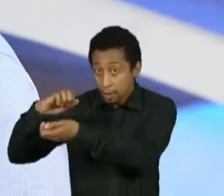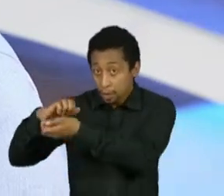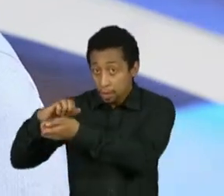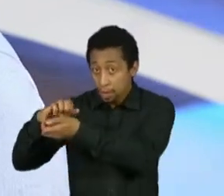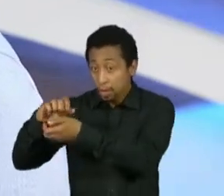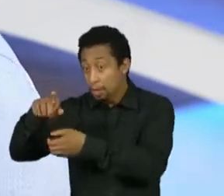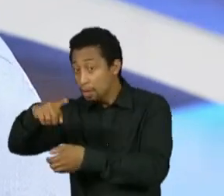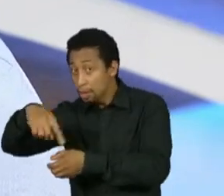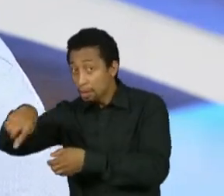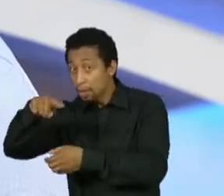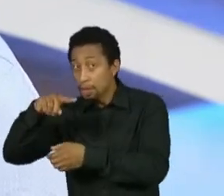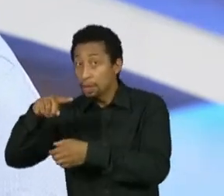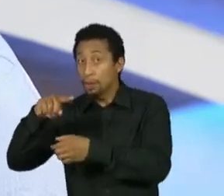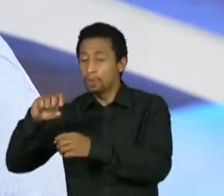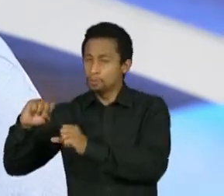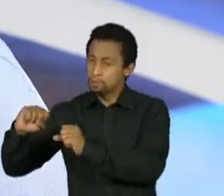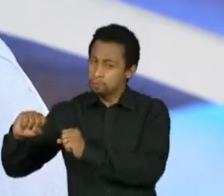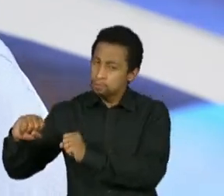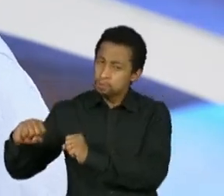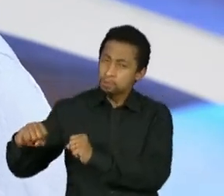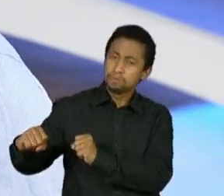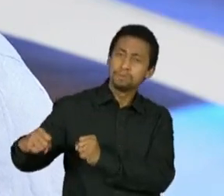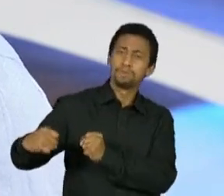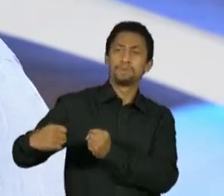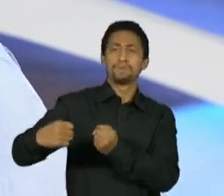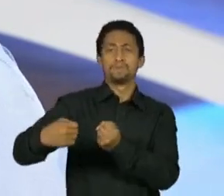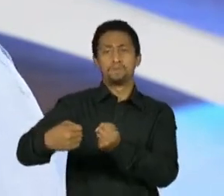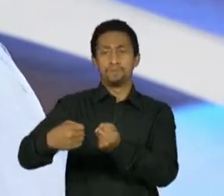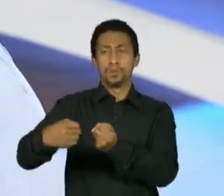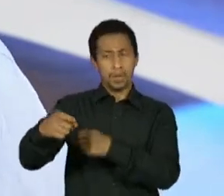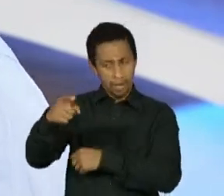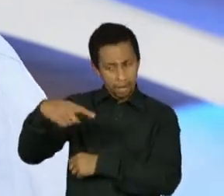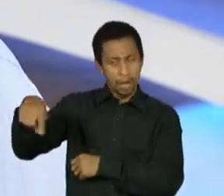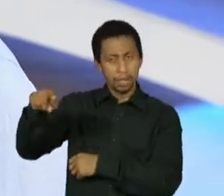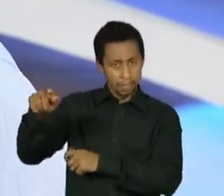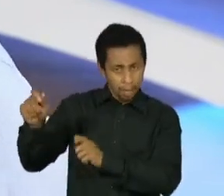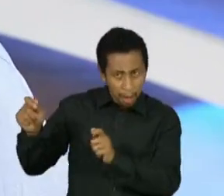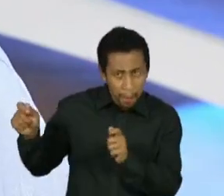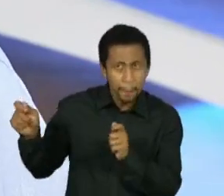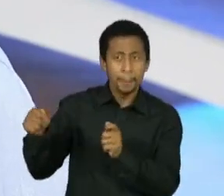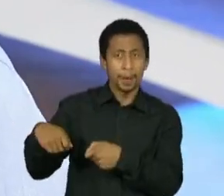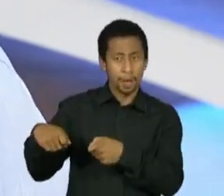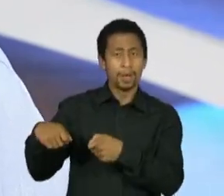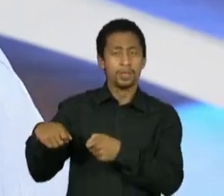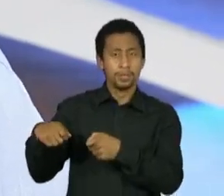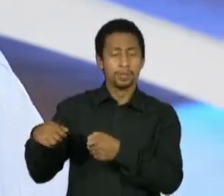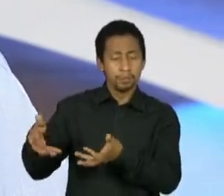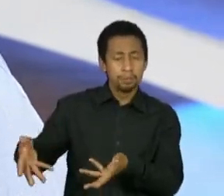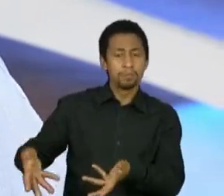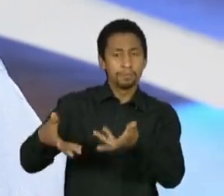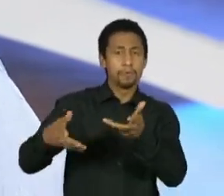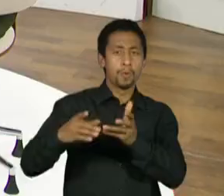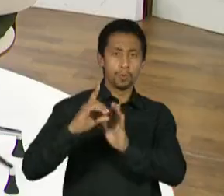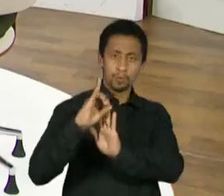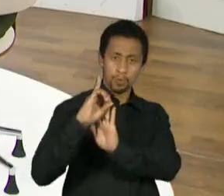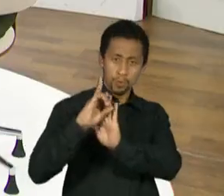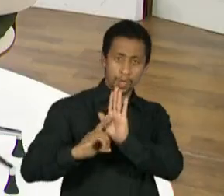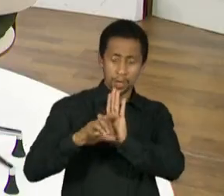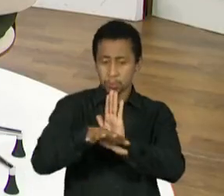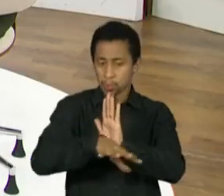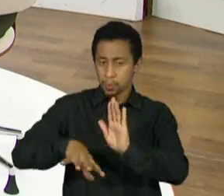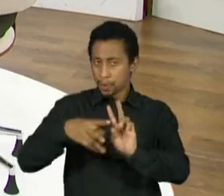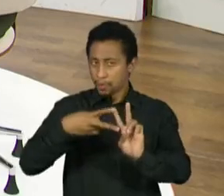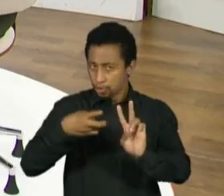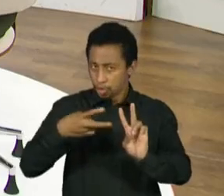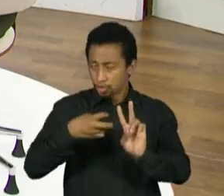dizendo que eles são capazes de entender o direito, podem impedir